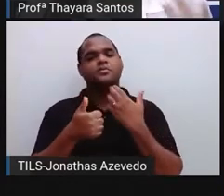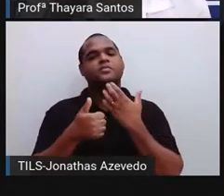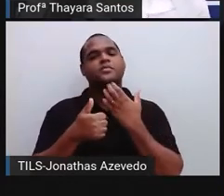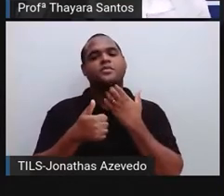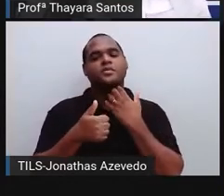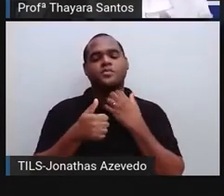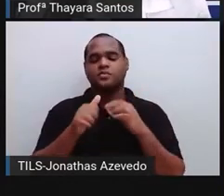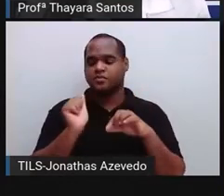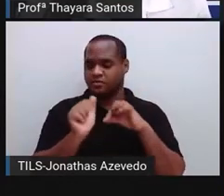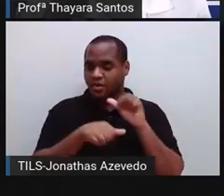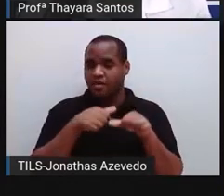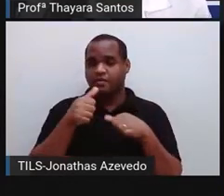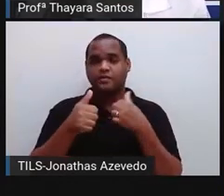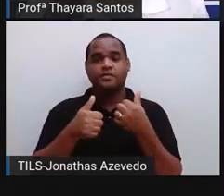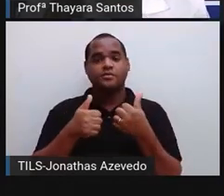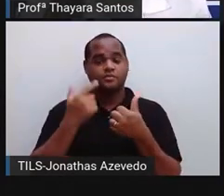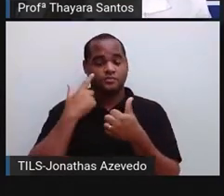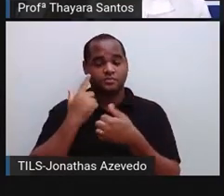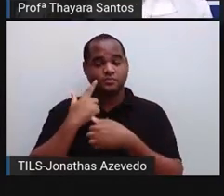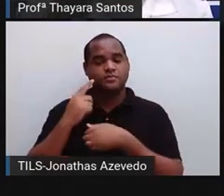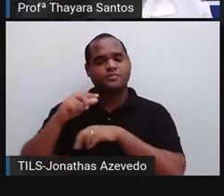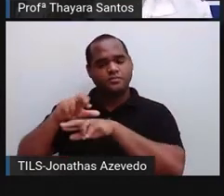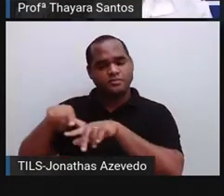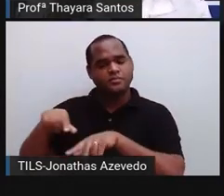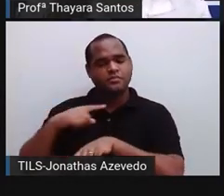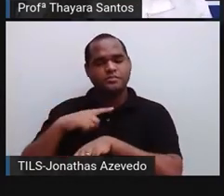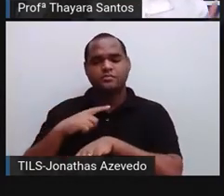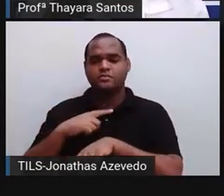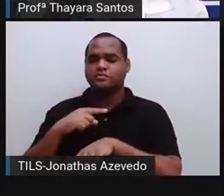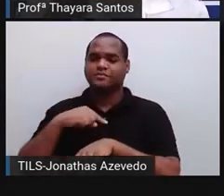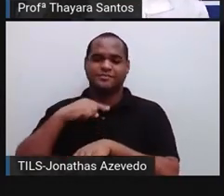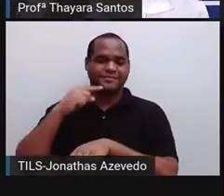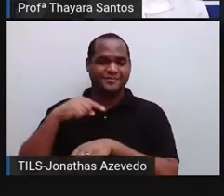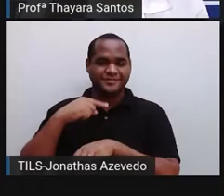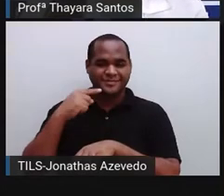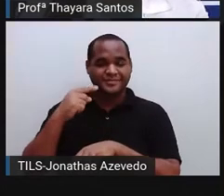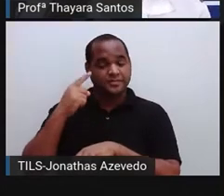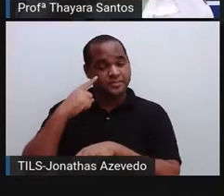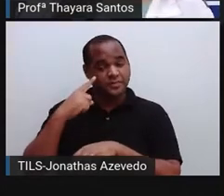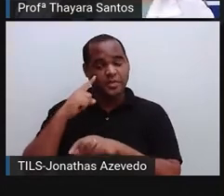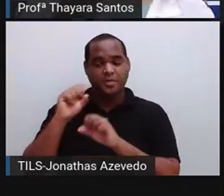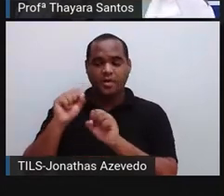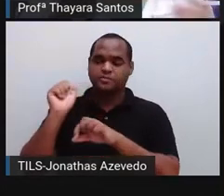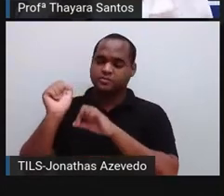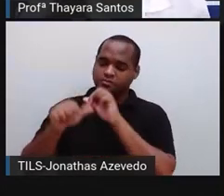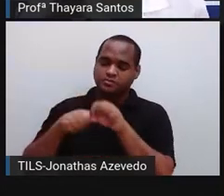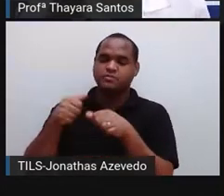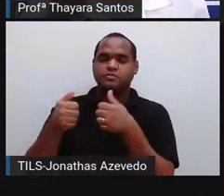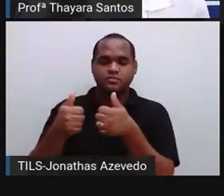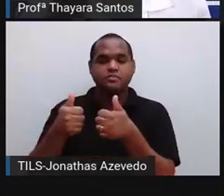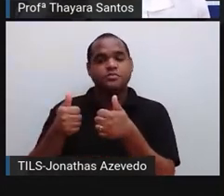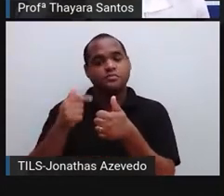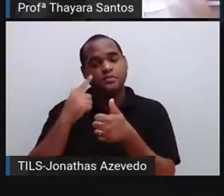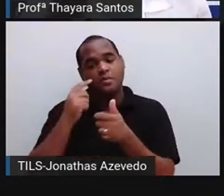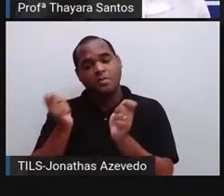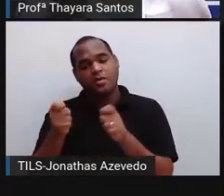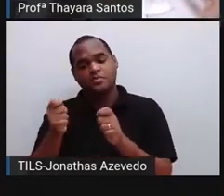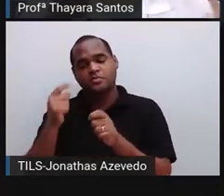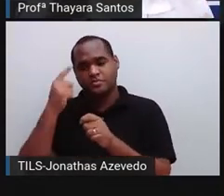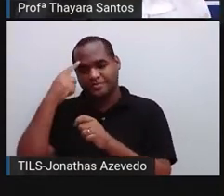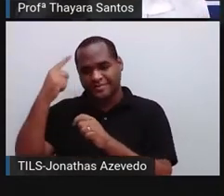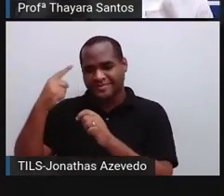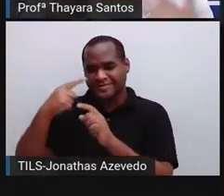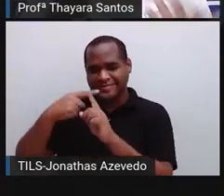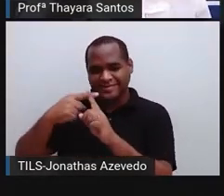qualquer mudança que ocorre ao longo do tempo é uma evolução e essa mudança pode ser positiva ou pode ser negativa, embora na